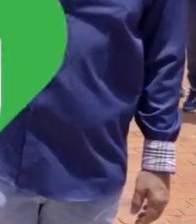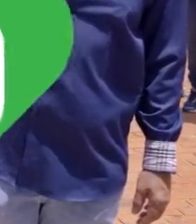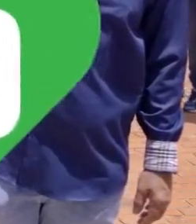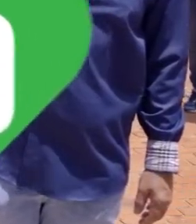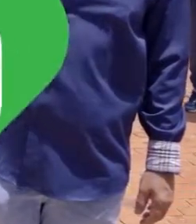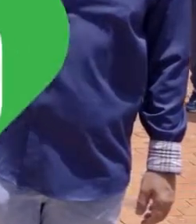Com a do povo.